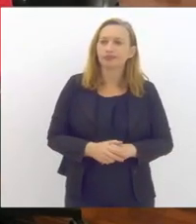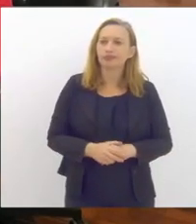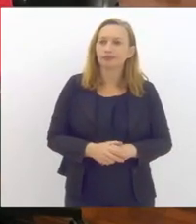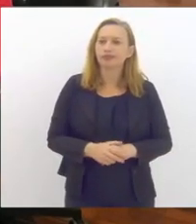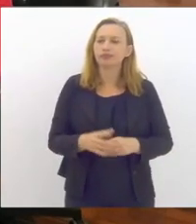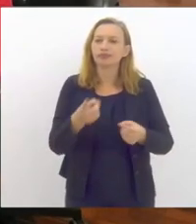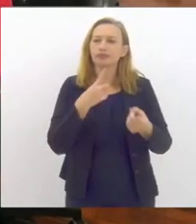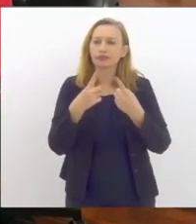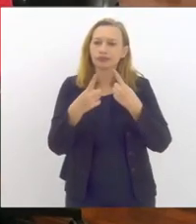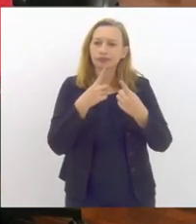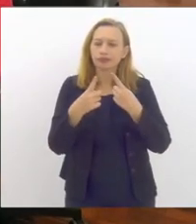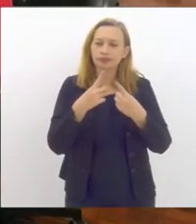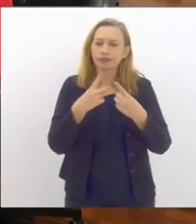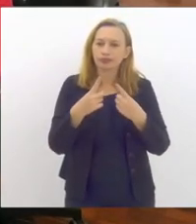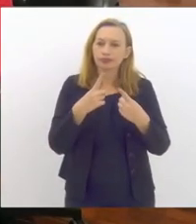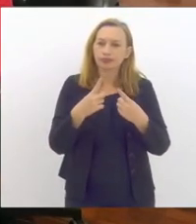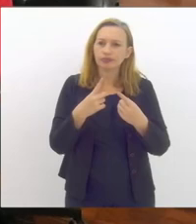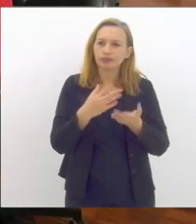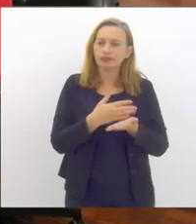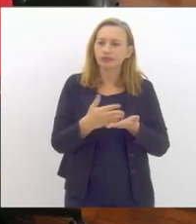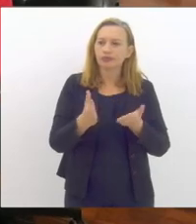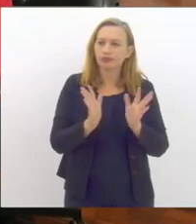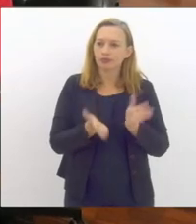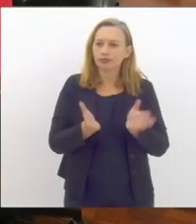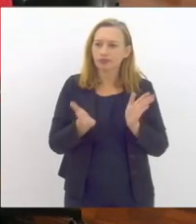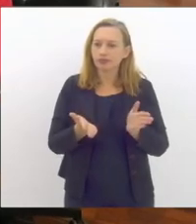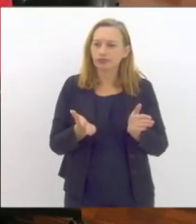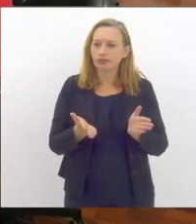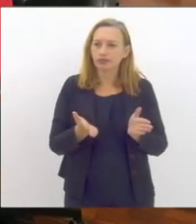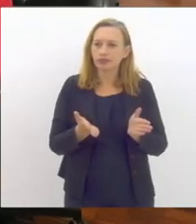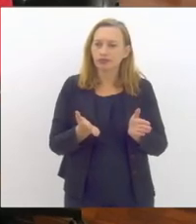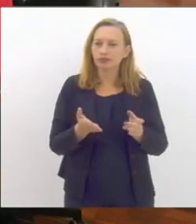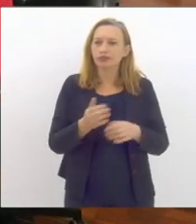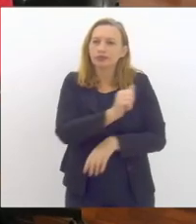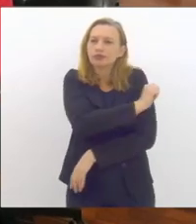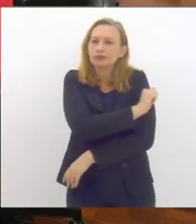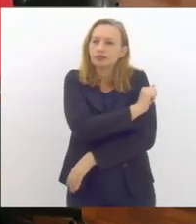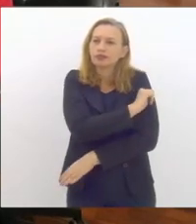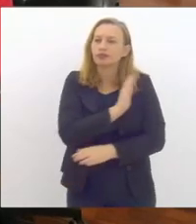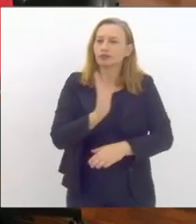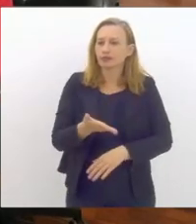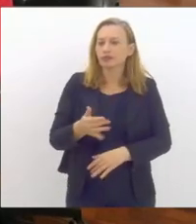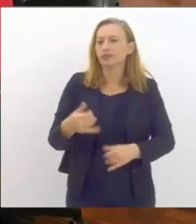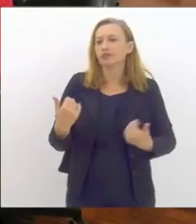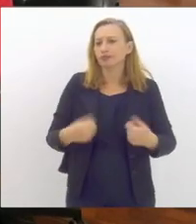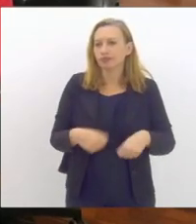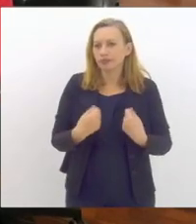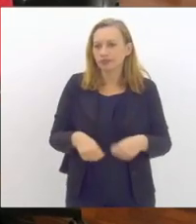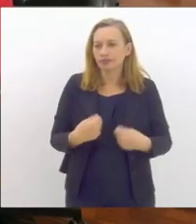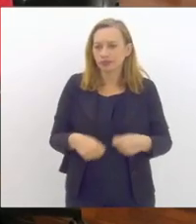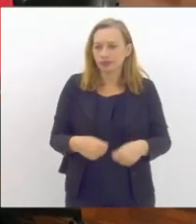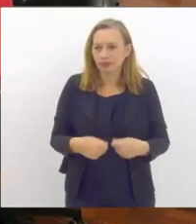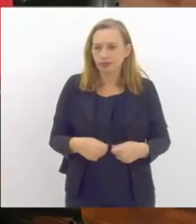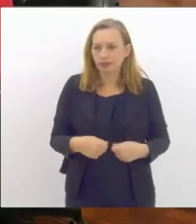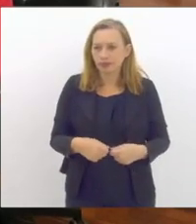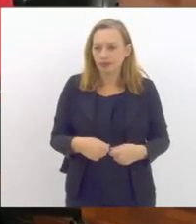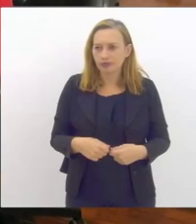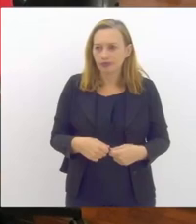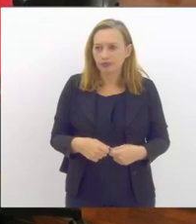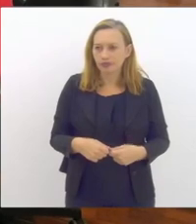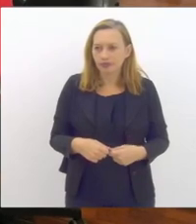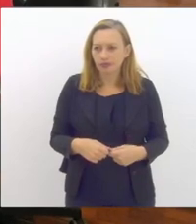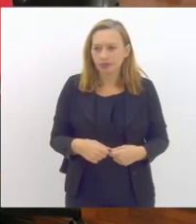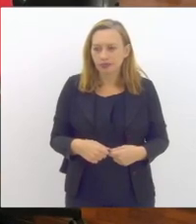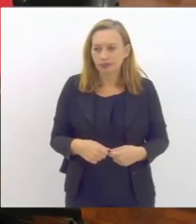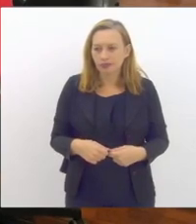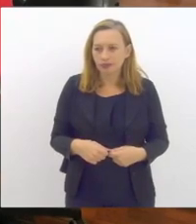debata essa agenda a partir de agora porque os alunos já estão precisando e nossos equipos de saúde da família precisam ter mais sensibilizados